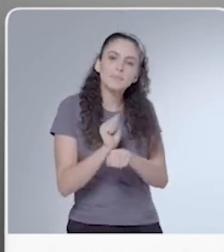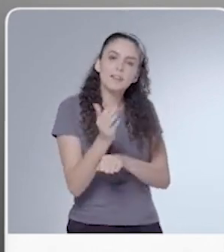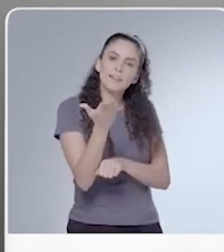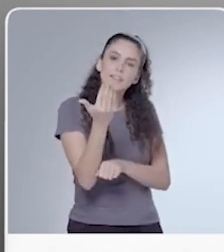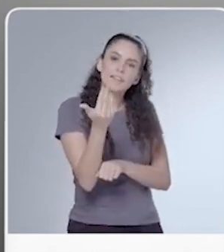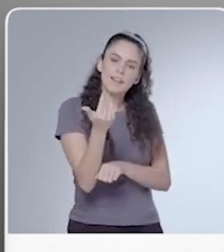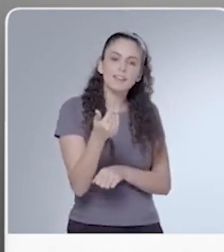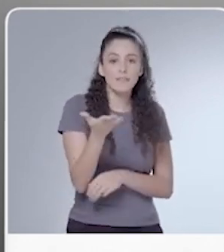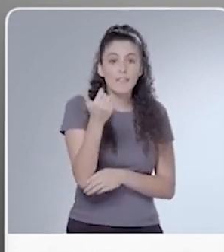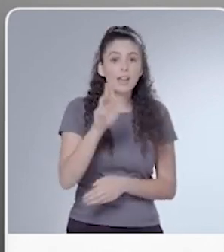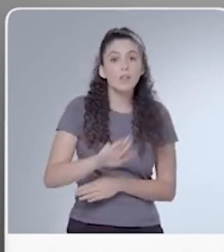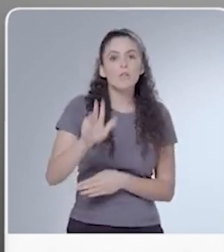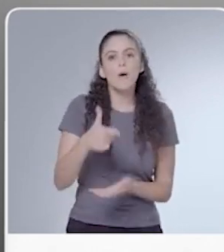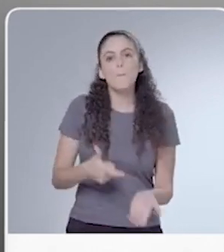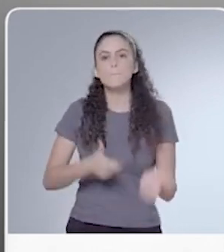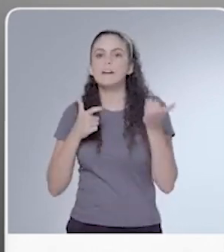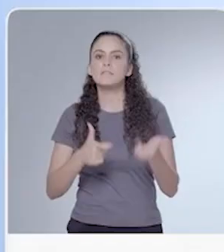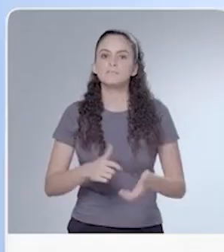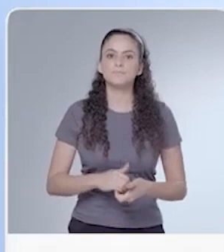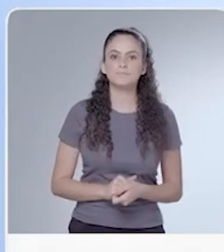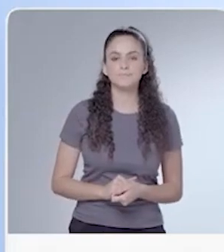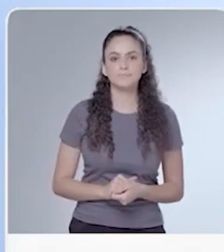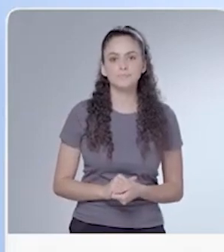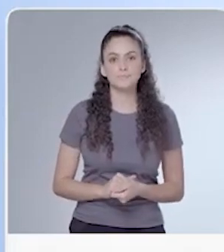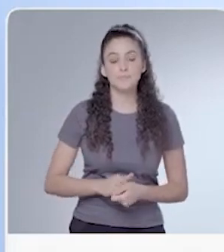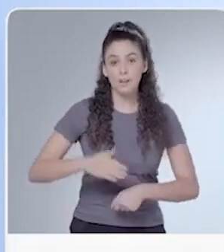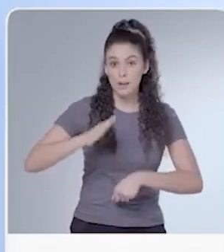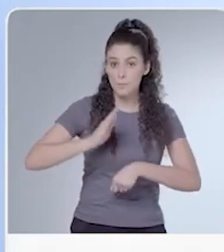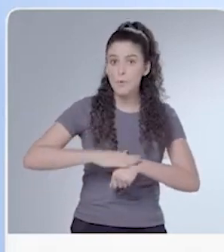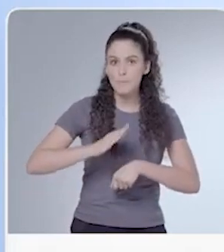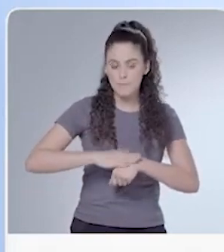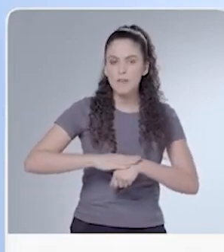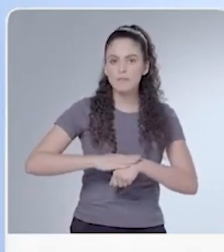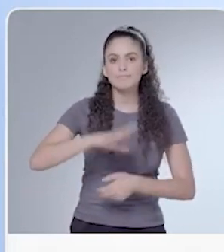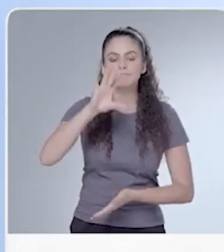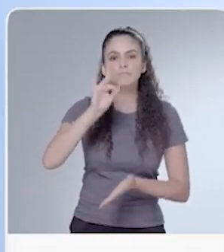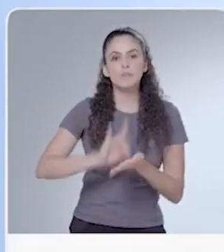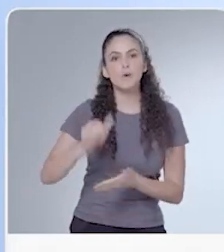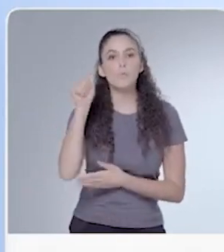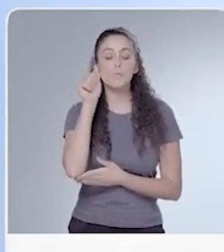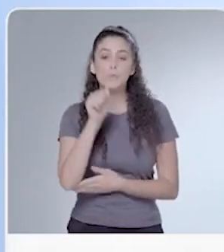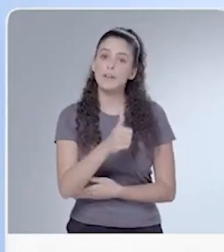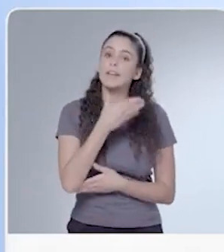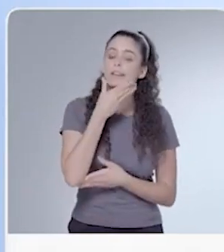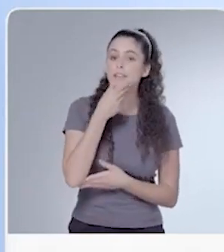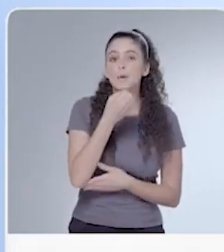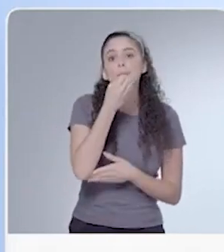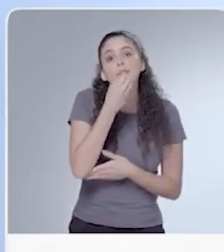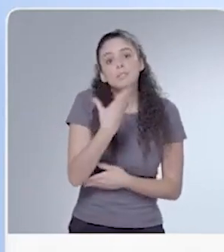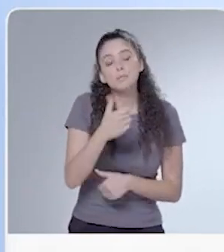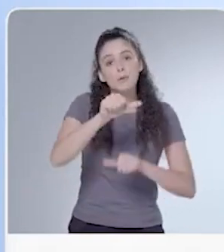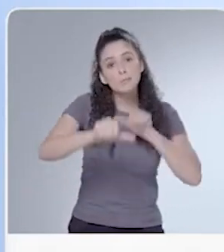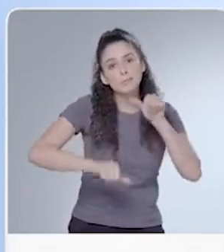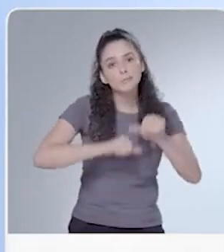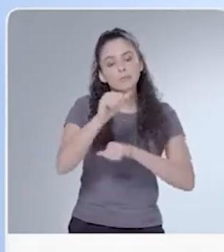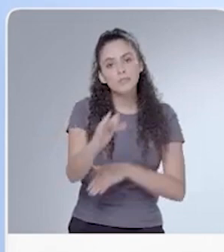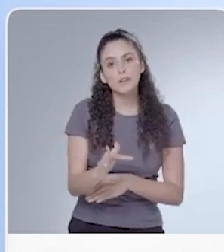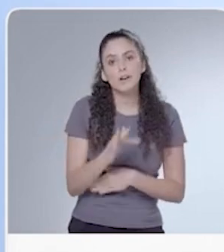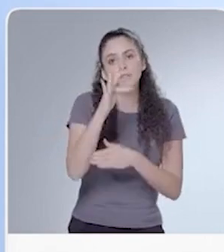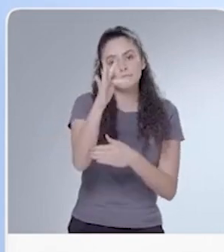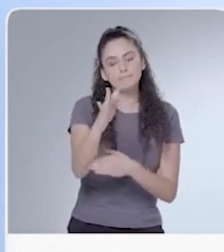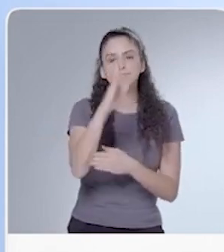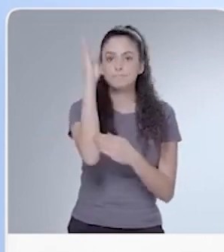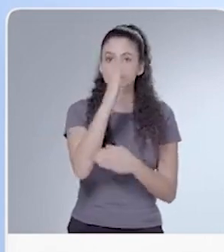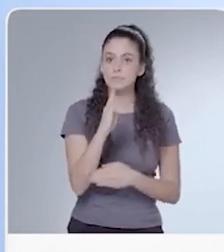Para Santa Catarina te esperando aqui, Luló. Está na hora dos verdadeiros homens e mulheres de bem mudarem os rumos desse